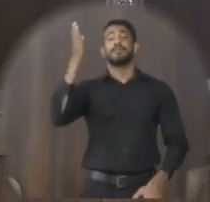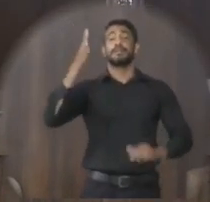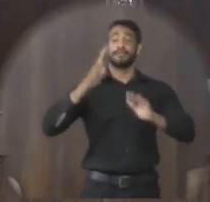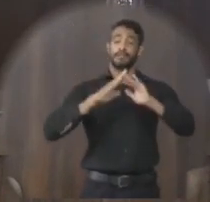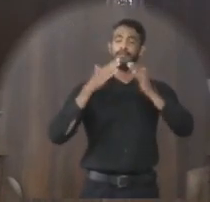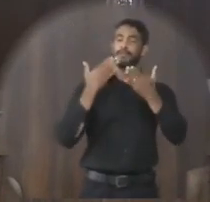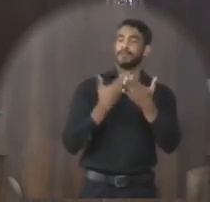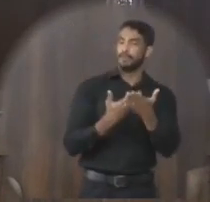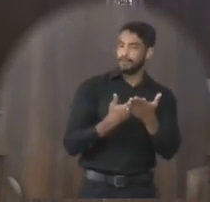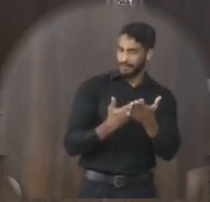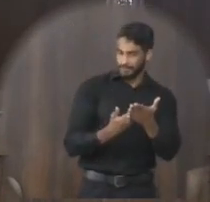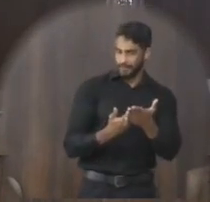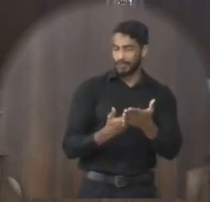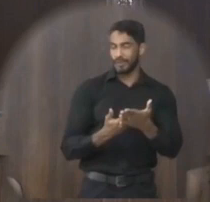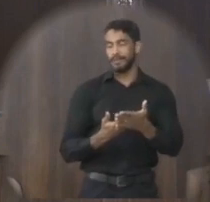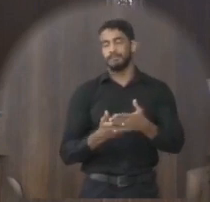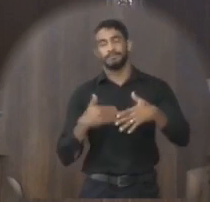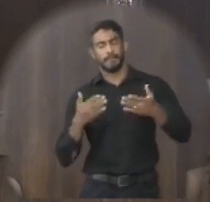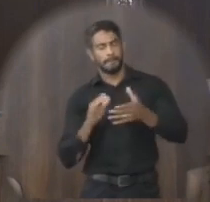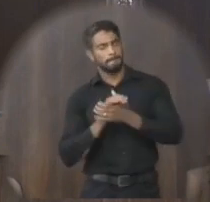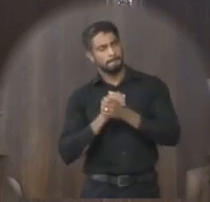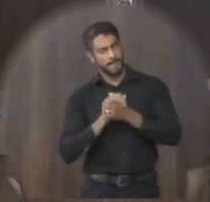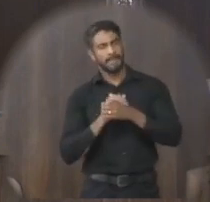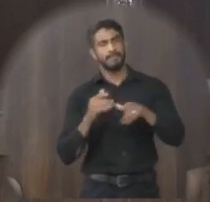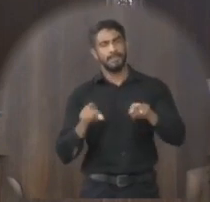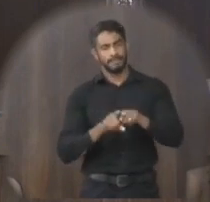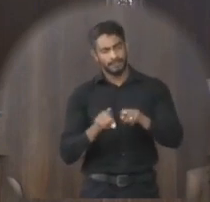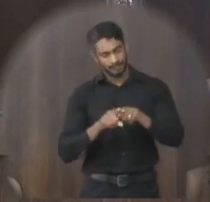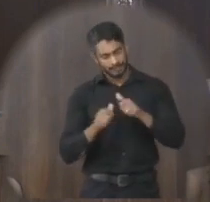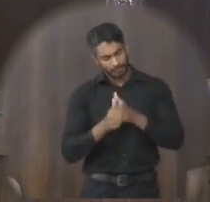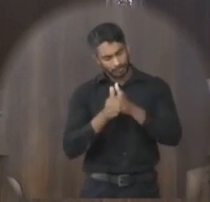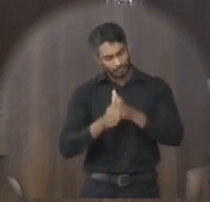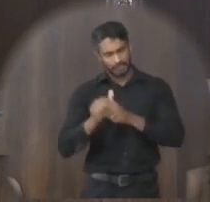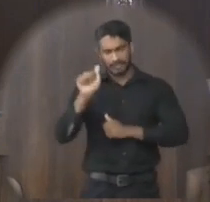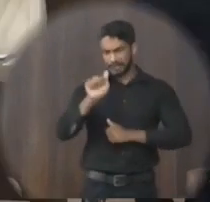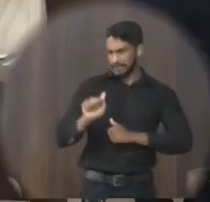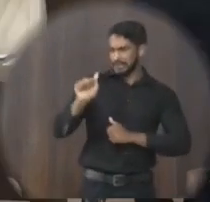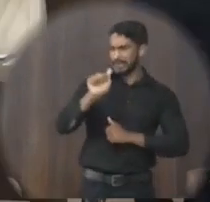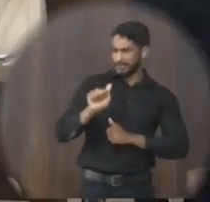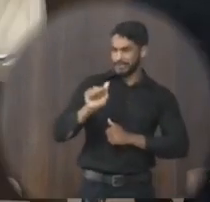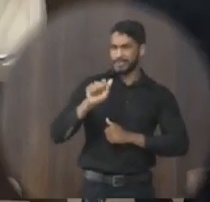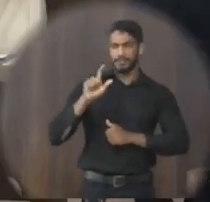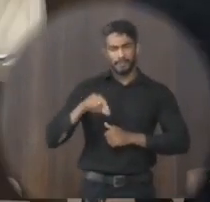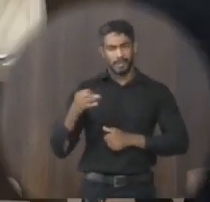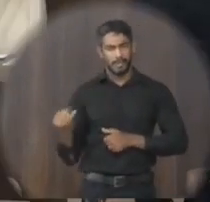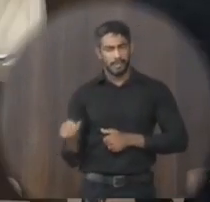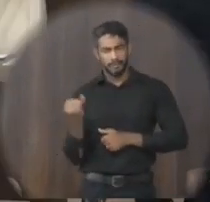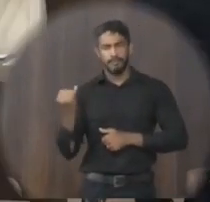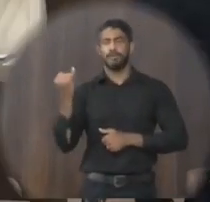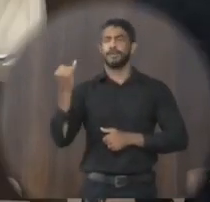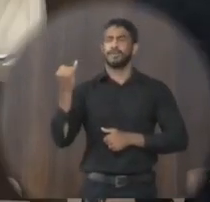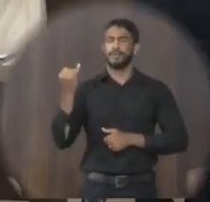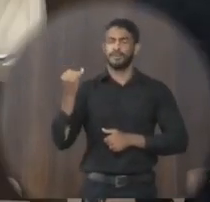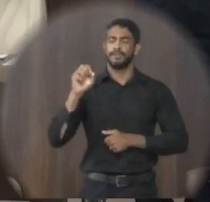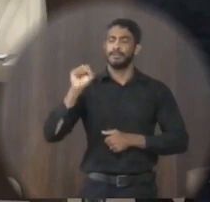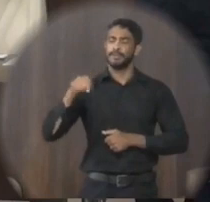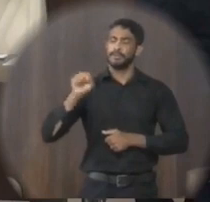situação que aconteceu de forma trágica. Então, parabéns também por conduzir aí a associação, importante essa condução